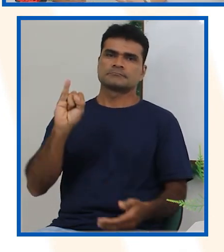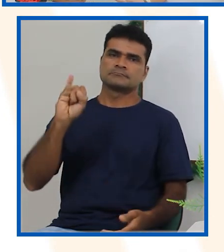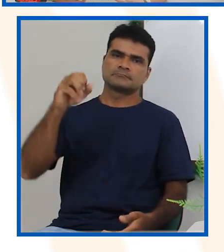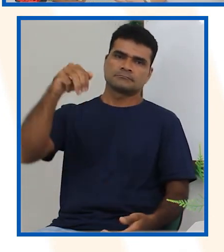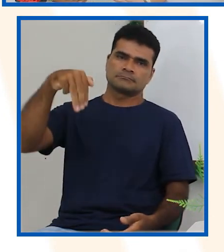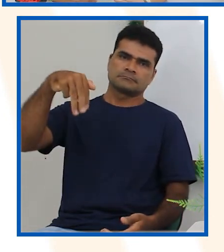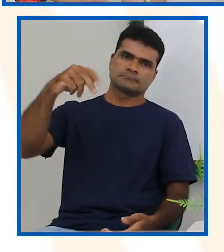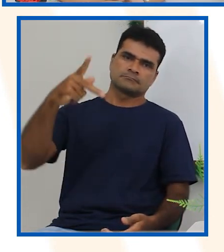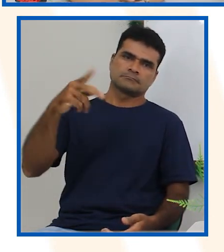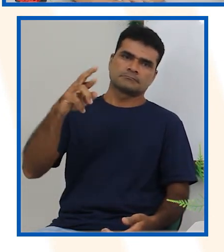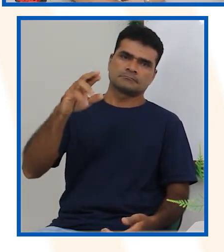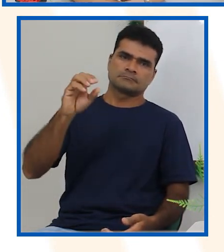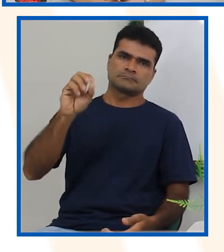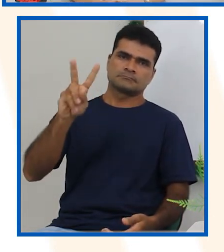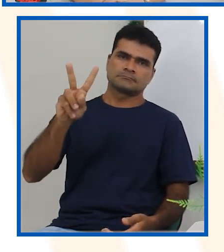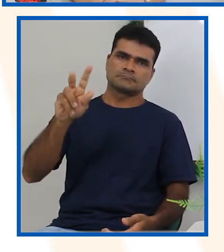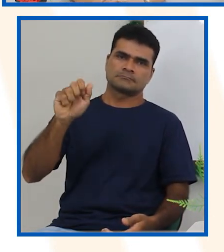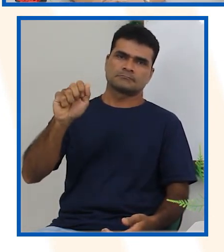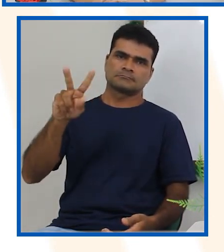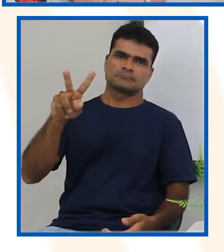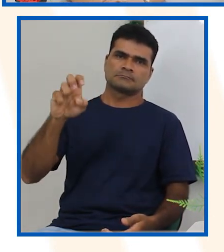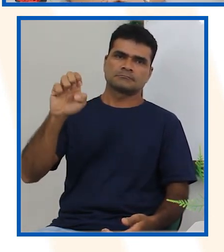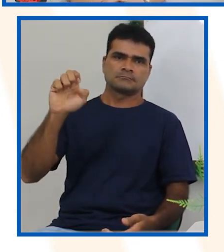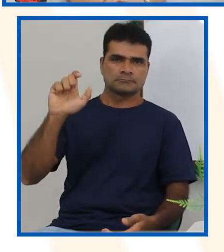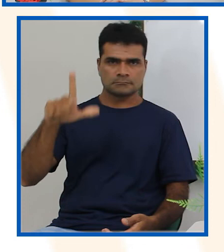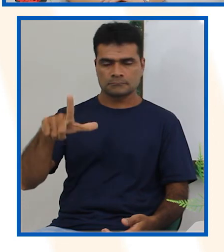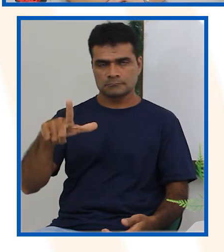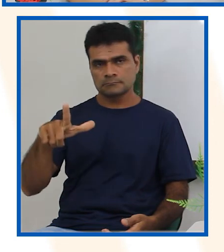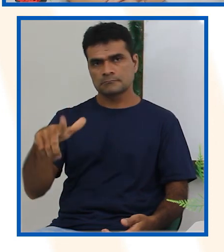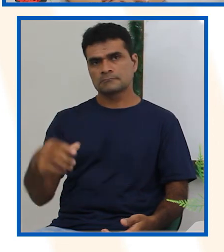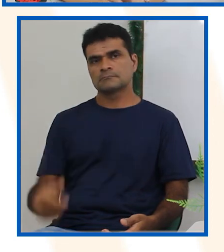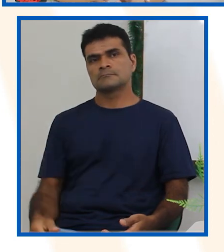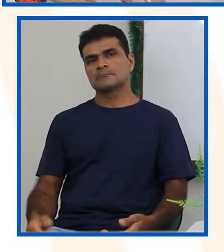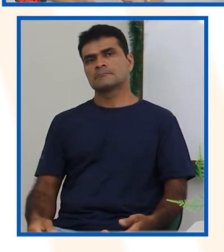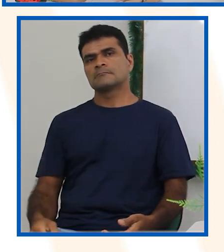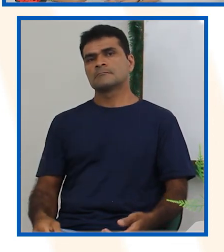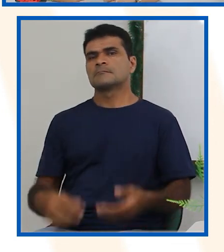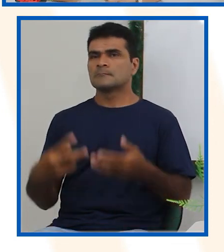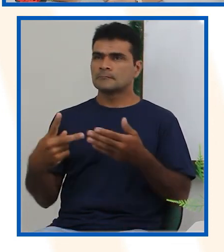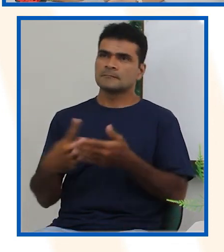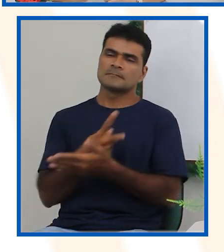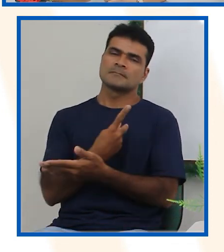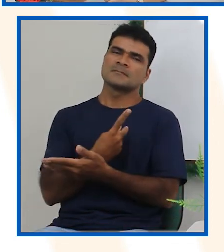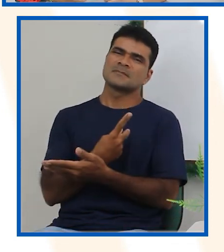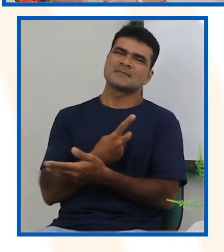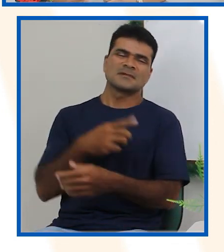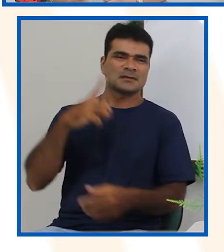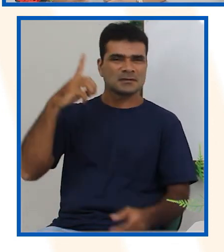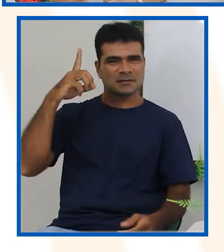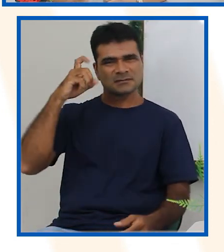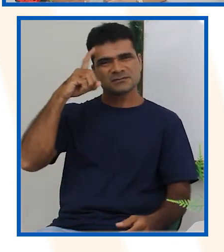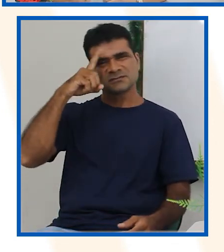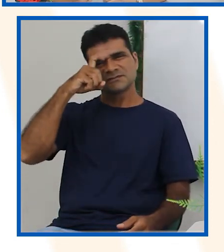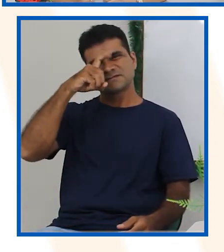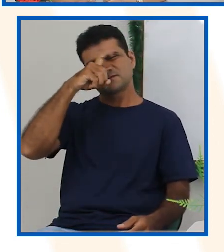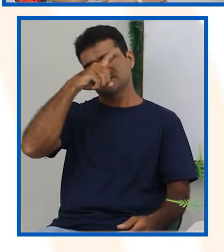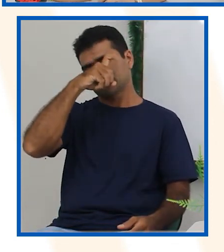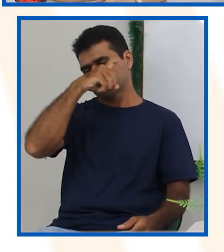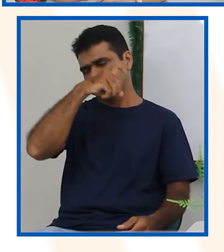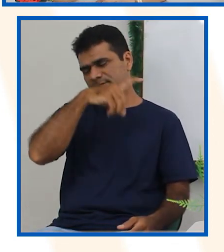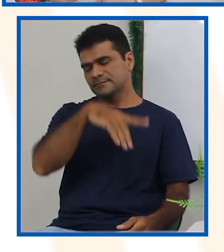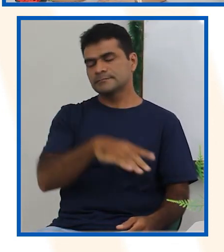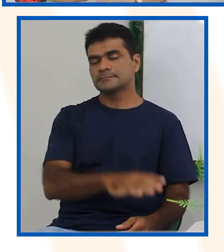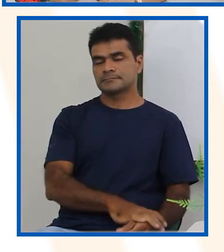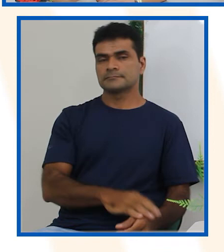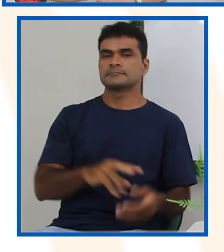menos chance, não é? Olha só. Se fosse impossível, é que